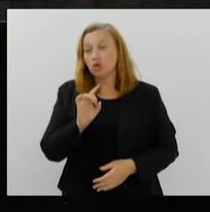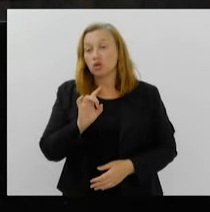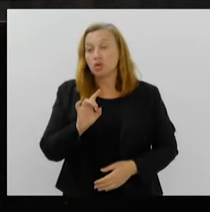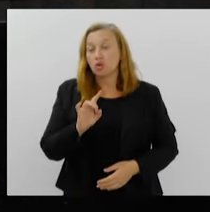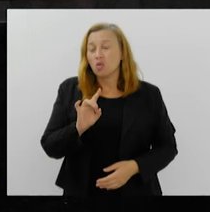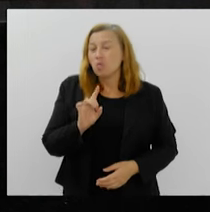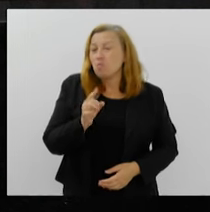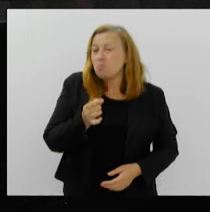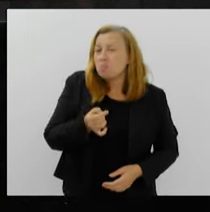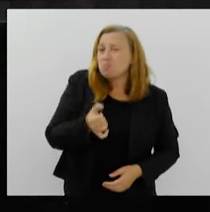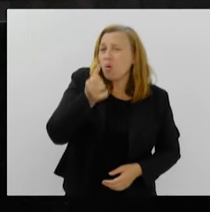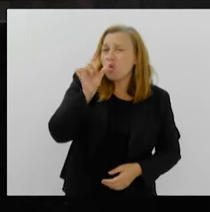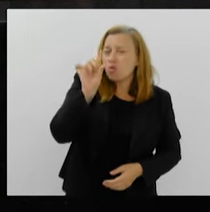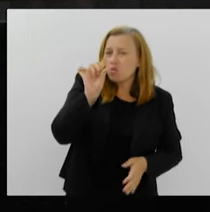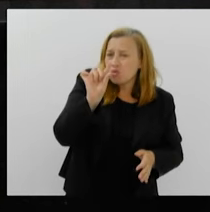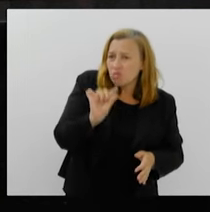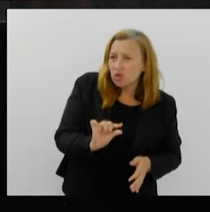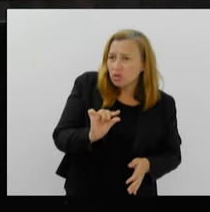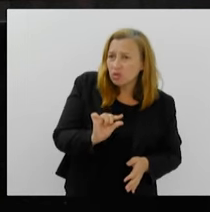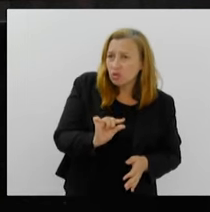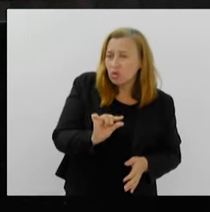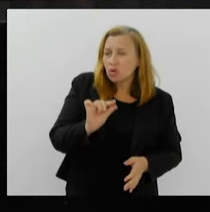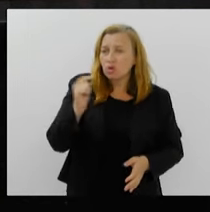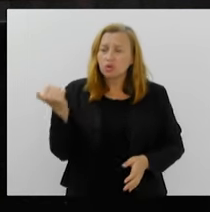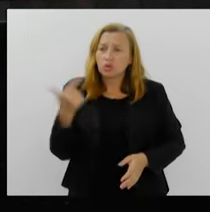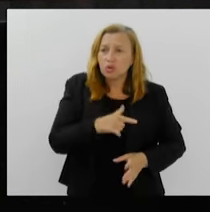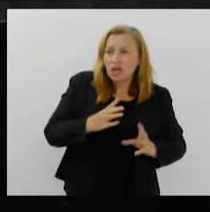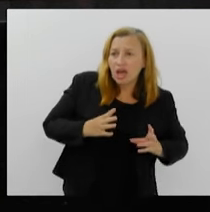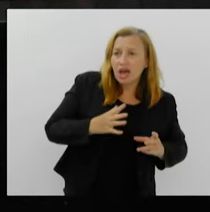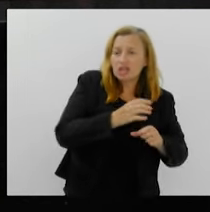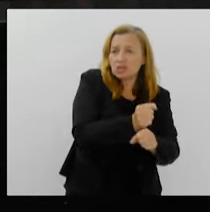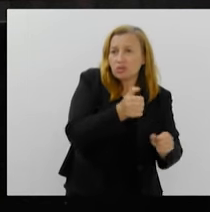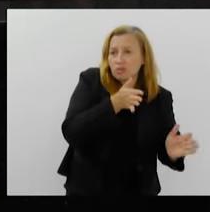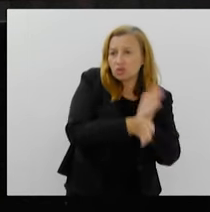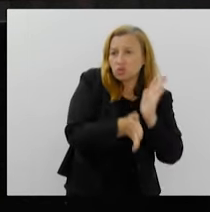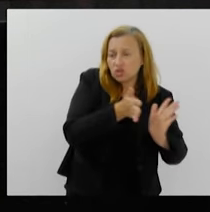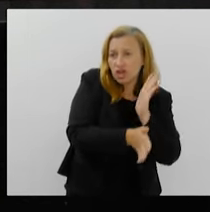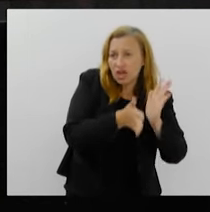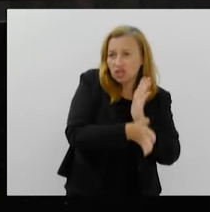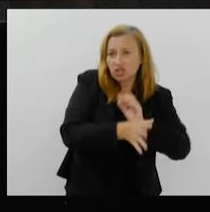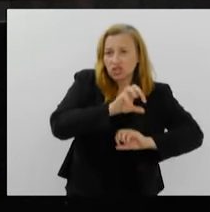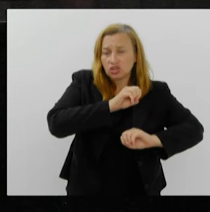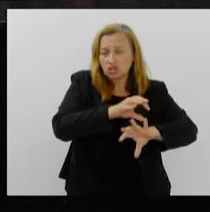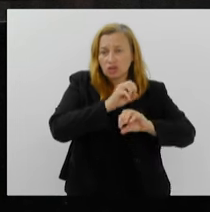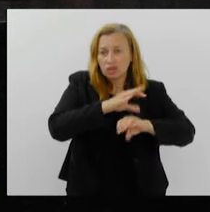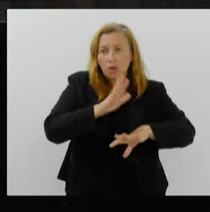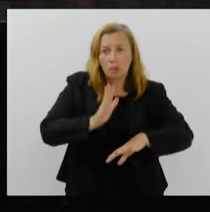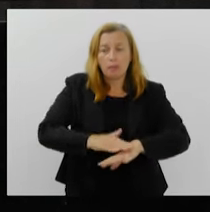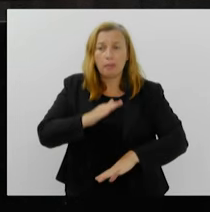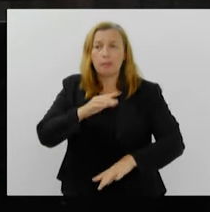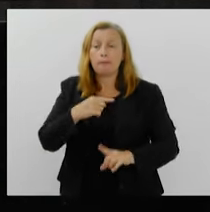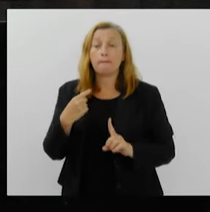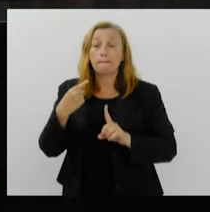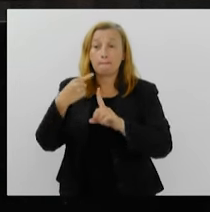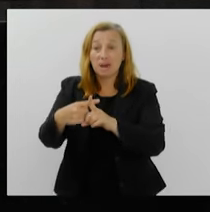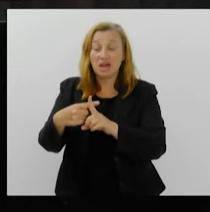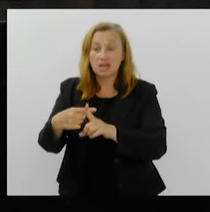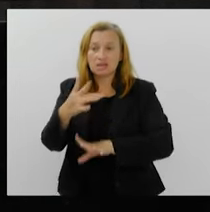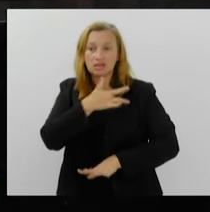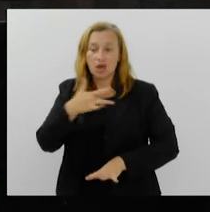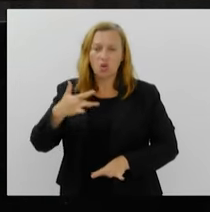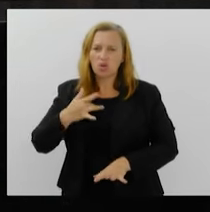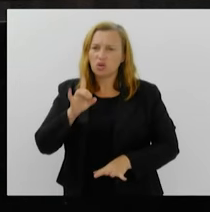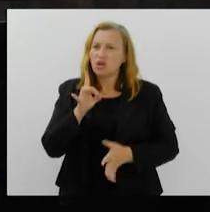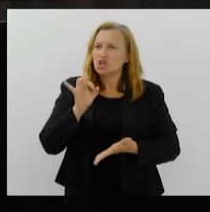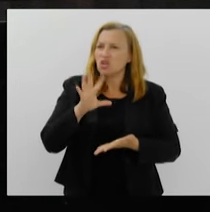um pouco menores que a soma dos gastos de educação mais saúde. então não é só falta